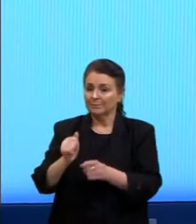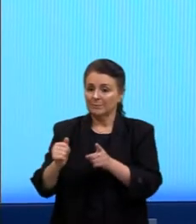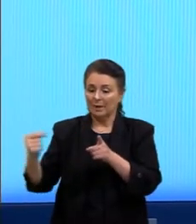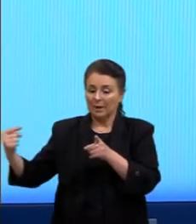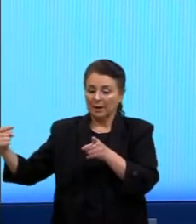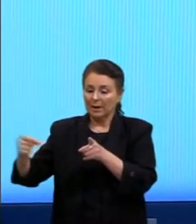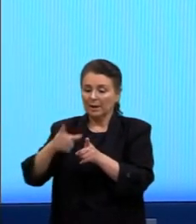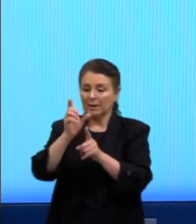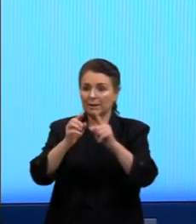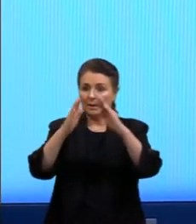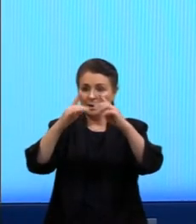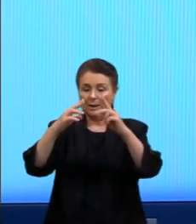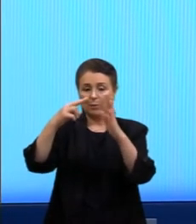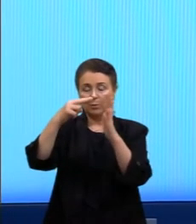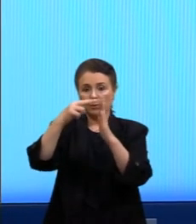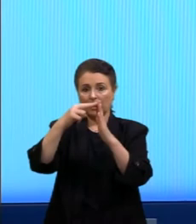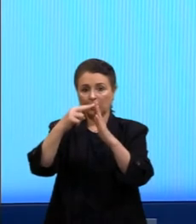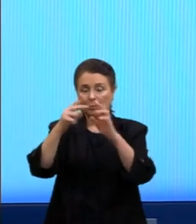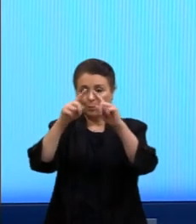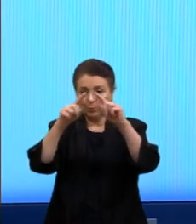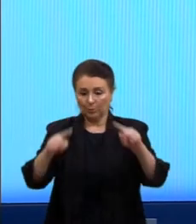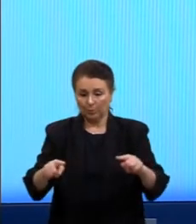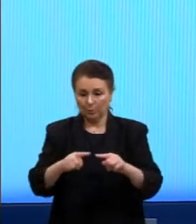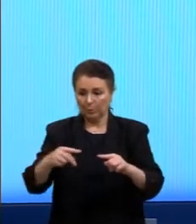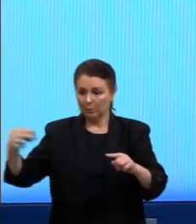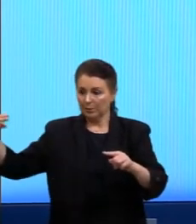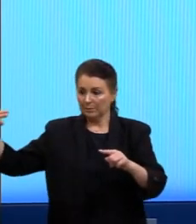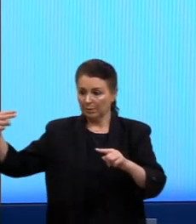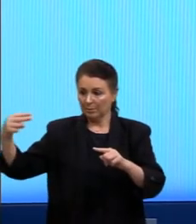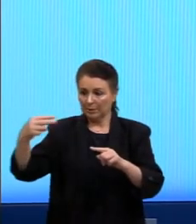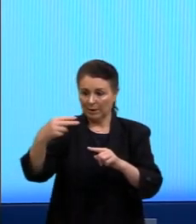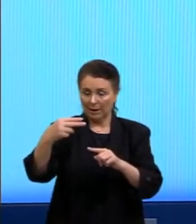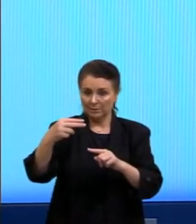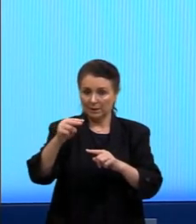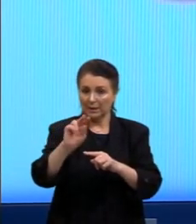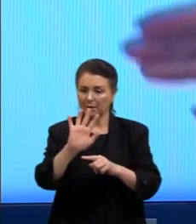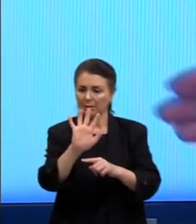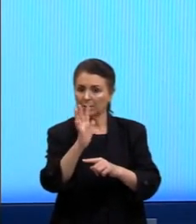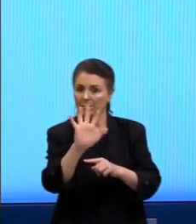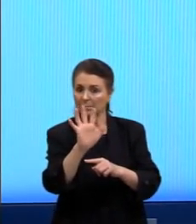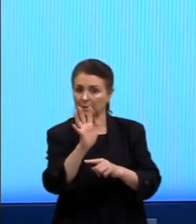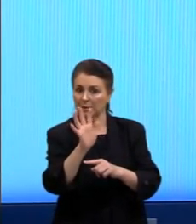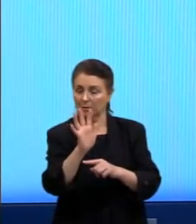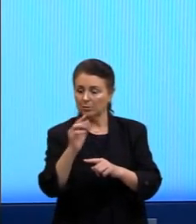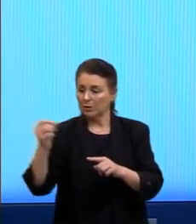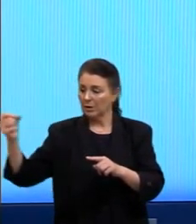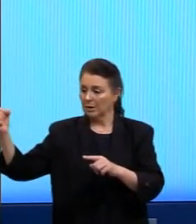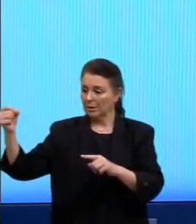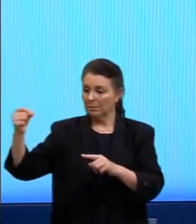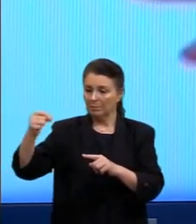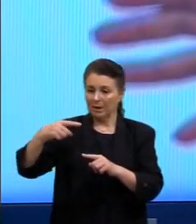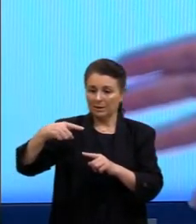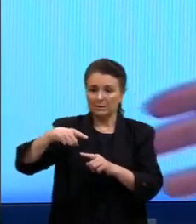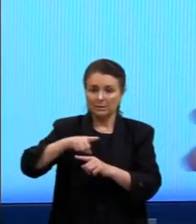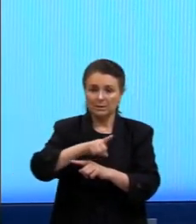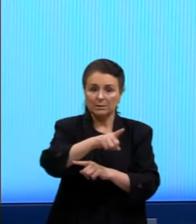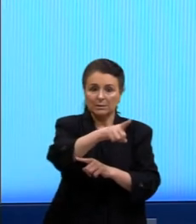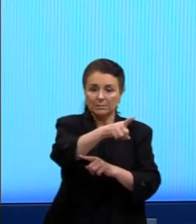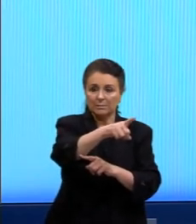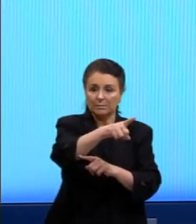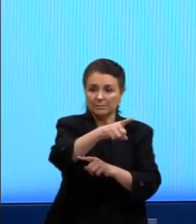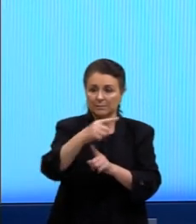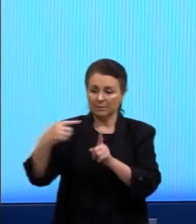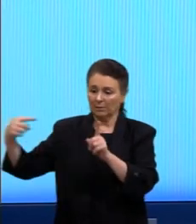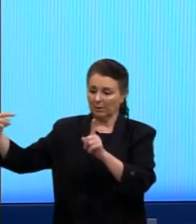prisma, por um meio transparente. Então, ela saiu, né, da luz, do nosso ar, por exemplo, e